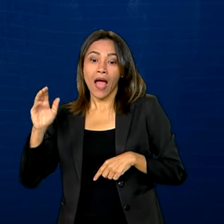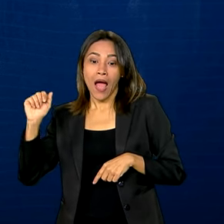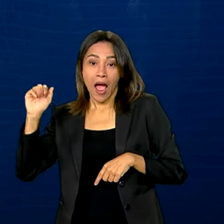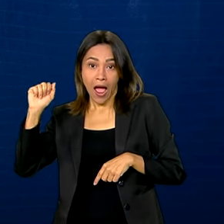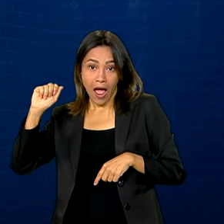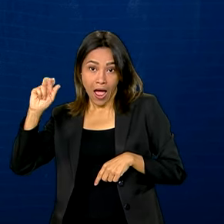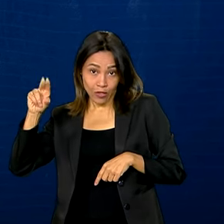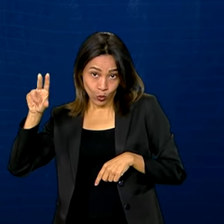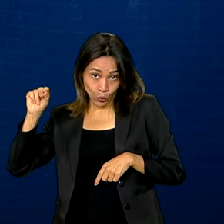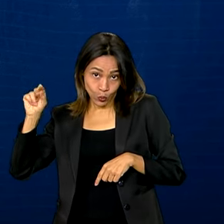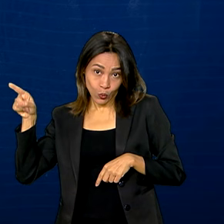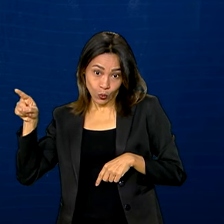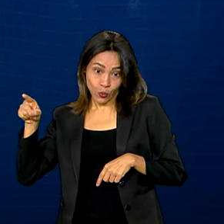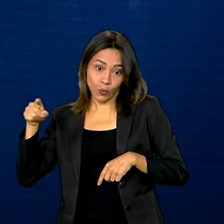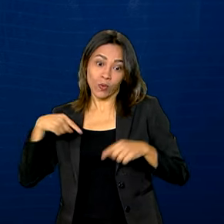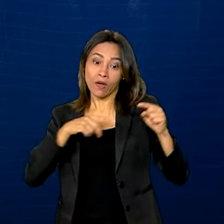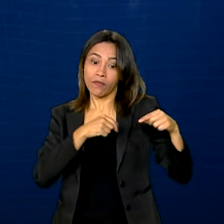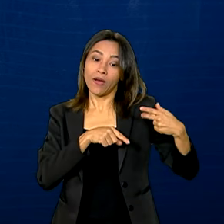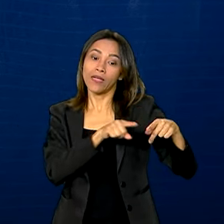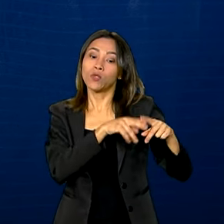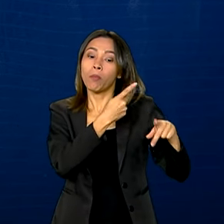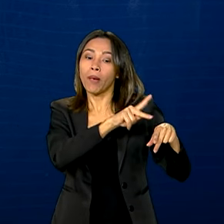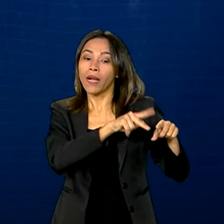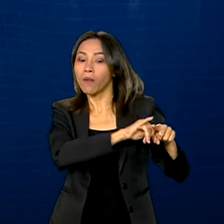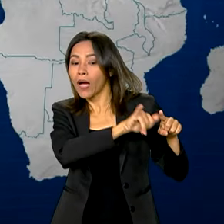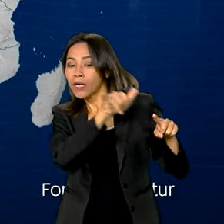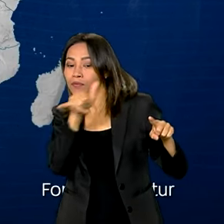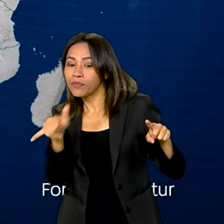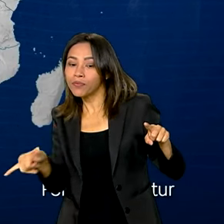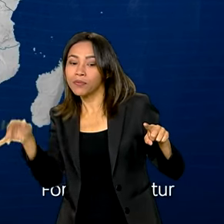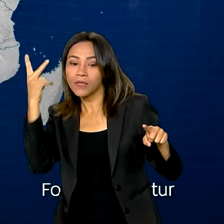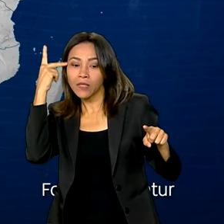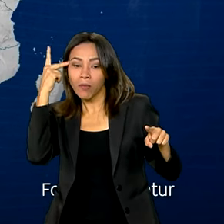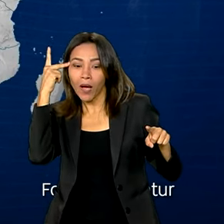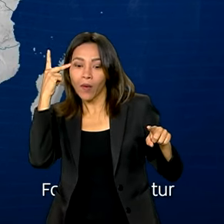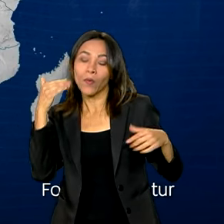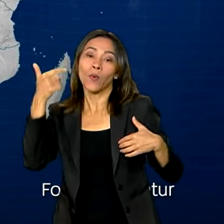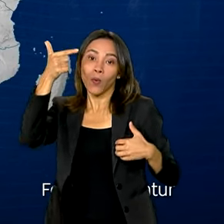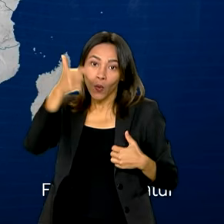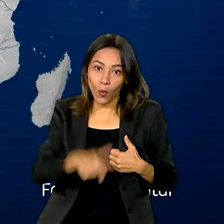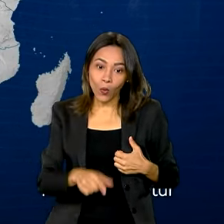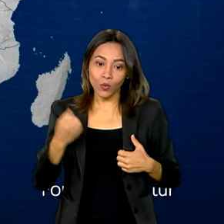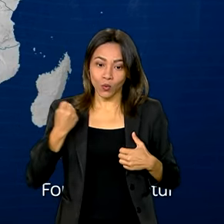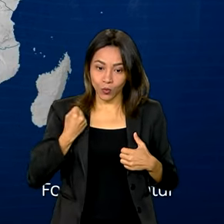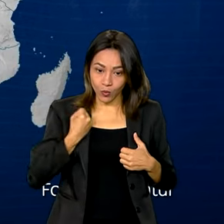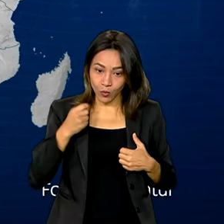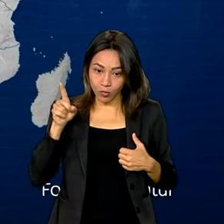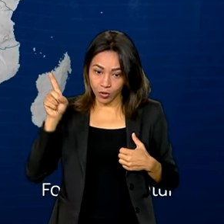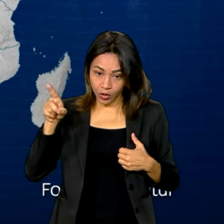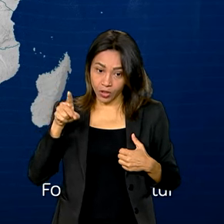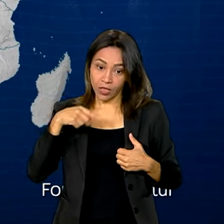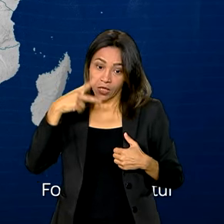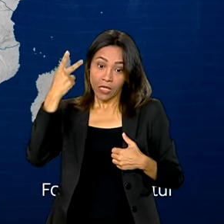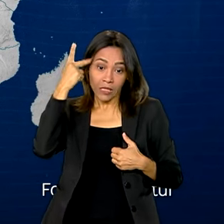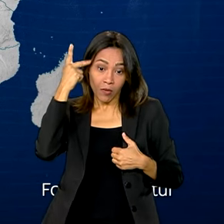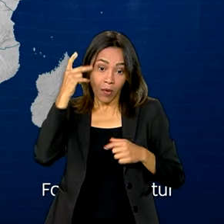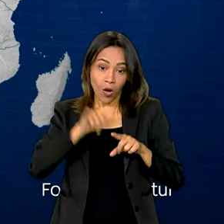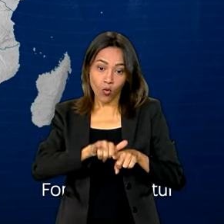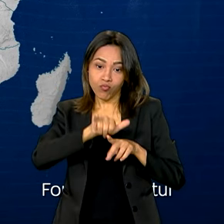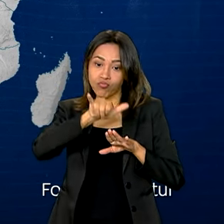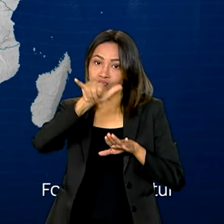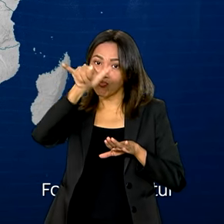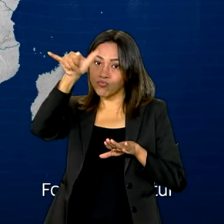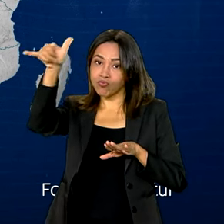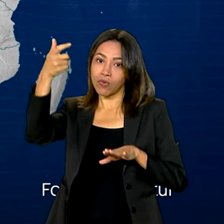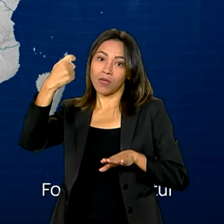ligar a capital do Paraguai, Assunção, a Campinas, São Paulo. O número de voos da Ibéria ligando Guarulhos à capital